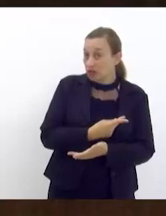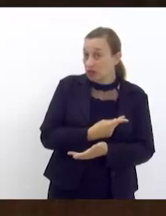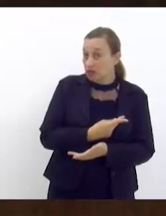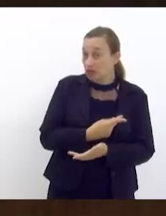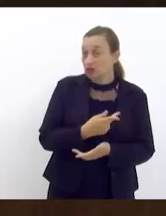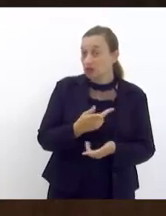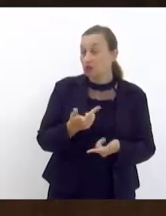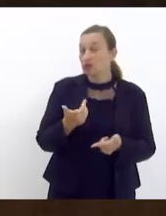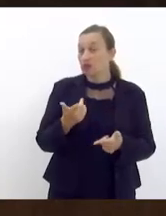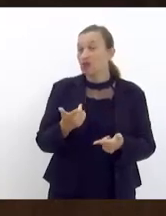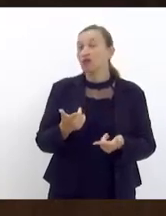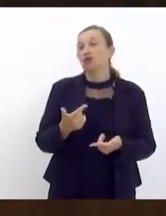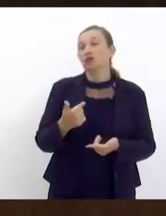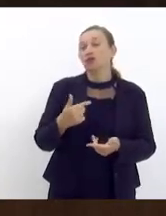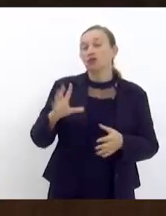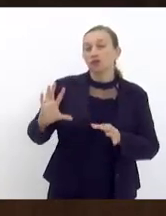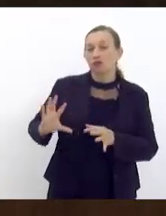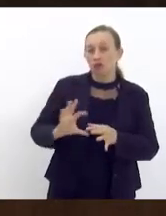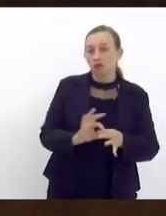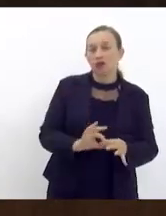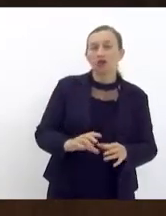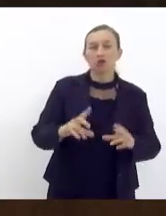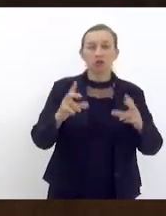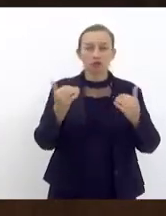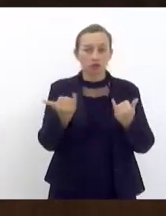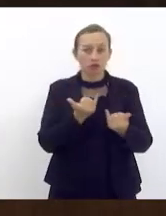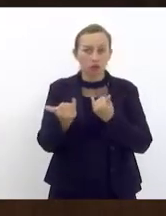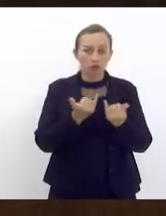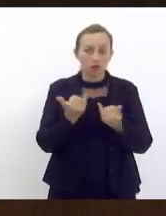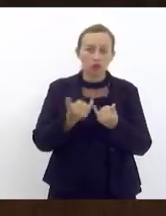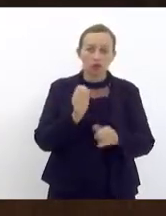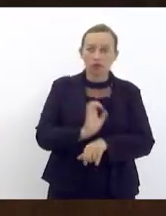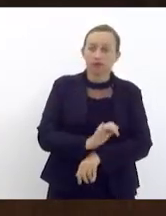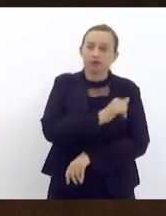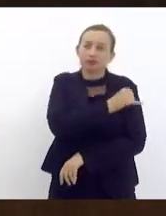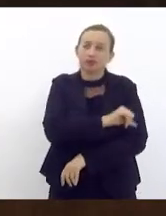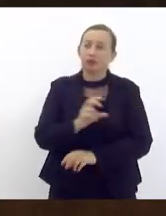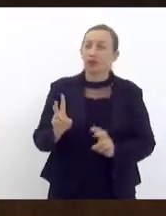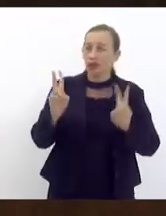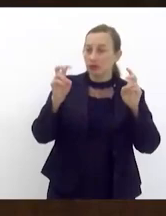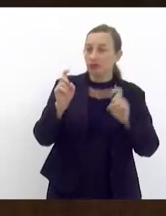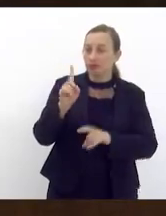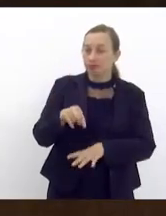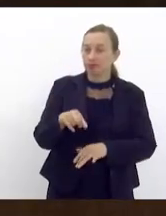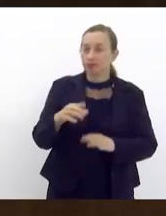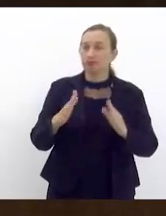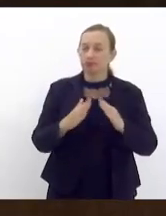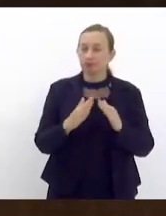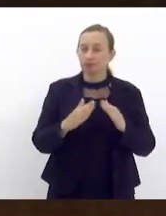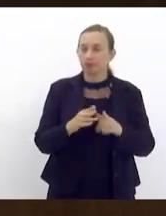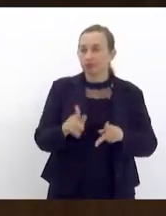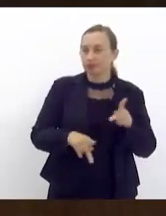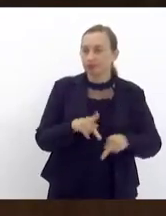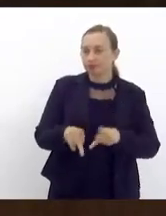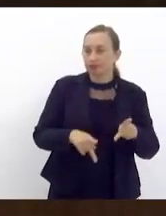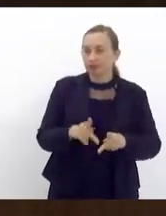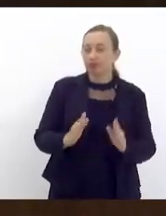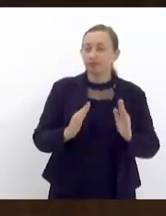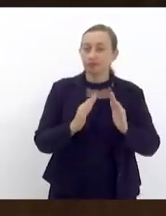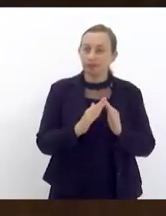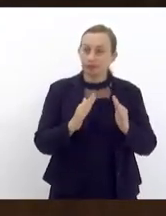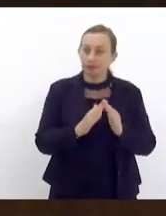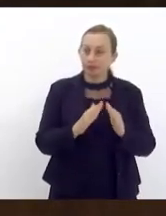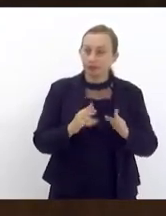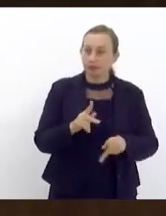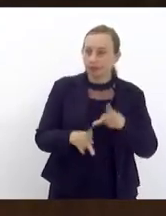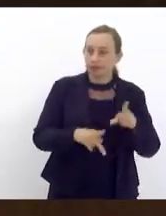matéria que foi amplamente veiculada aqui no estado do Rio de Janeiro e a matéria foi a moradia popular inclusive as moradias populares